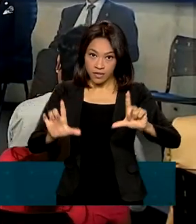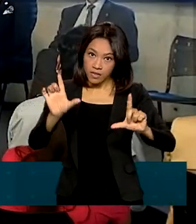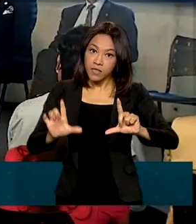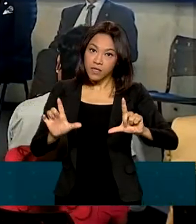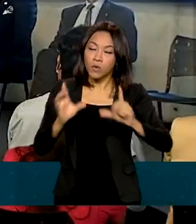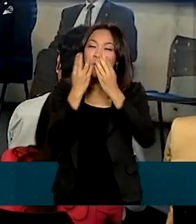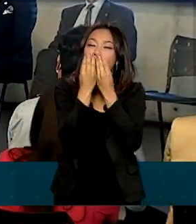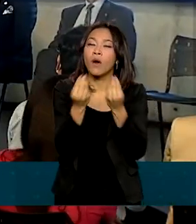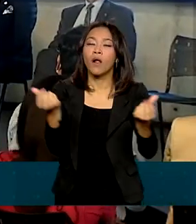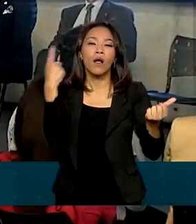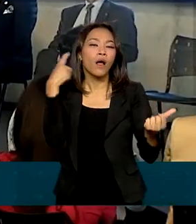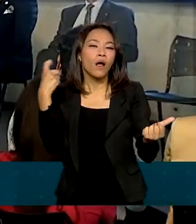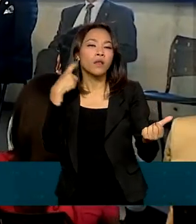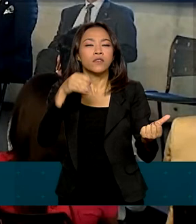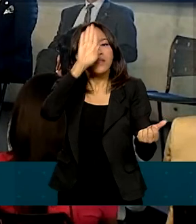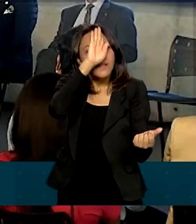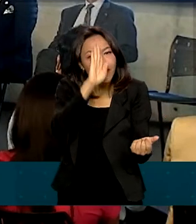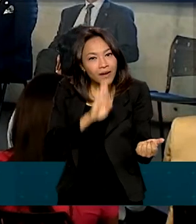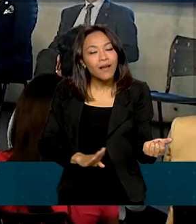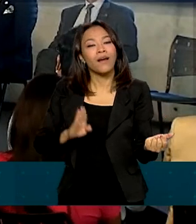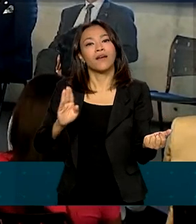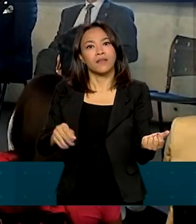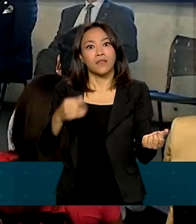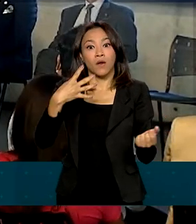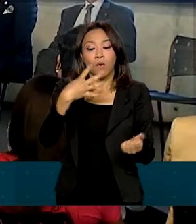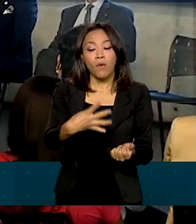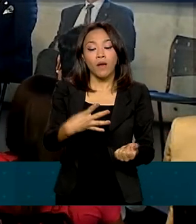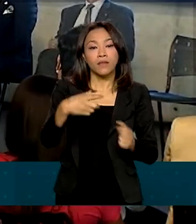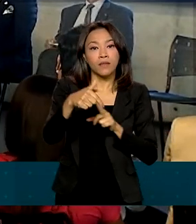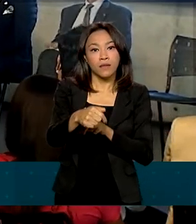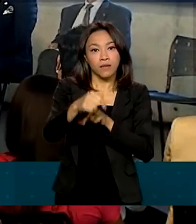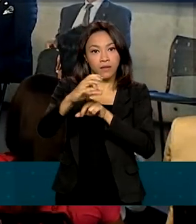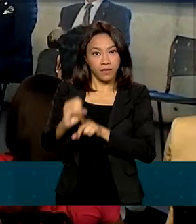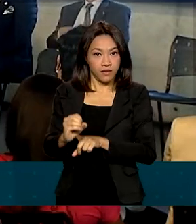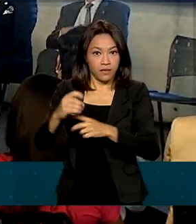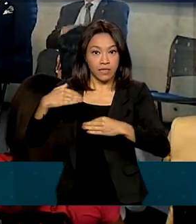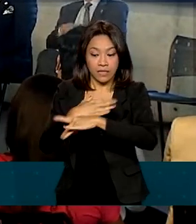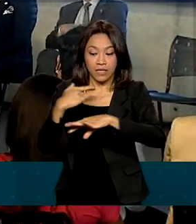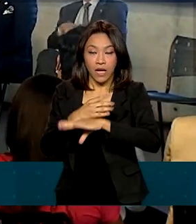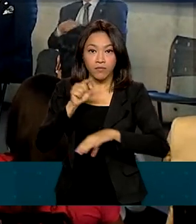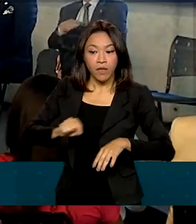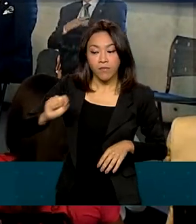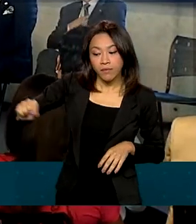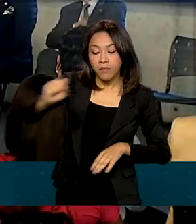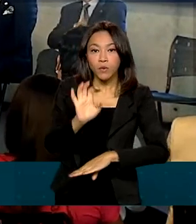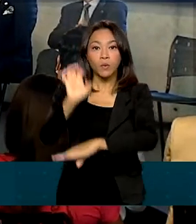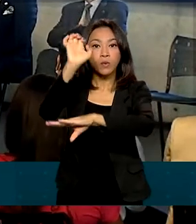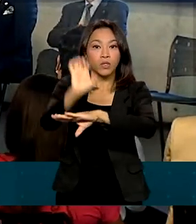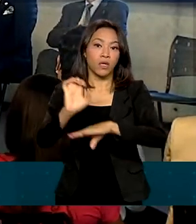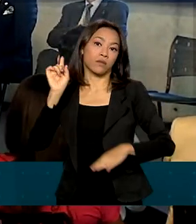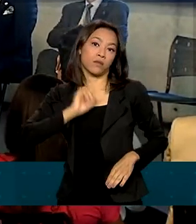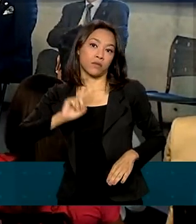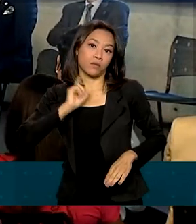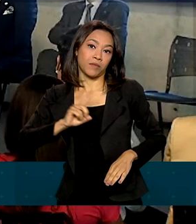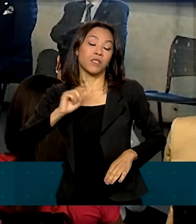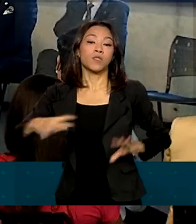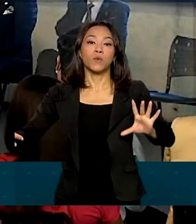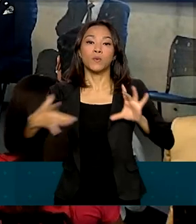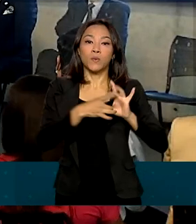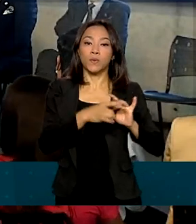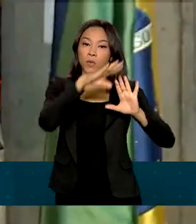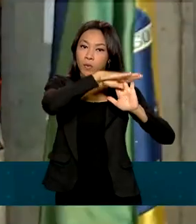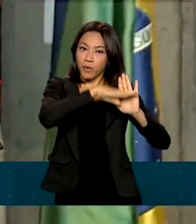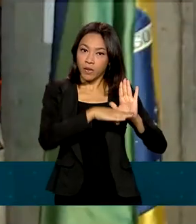gratuitamente, aos lares de 470 cidades de Minas Gerais, junto ao programa Digitaliza Brasil.